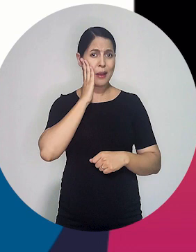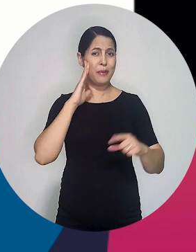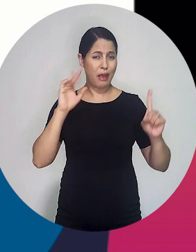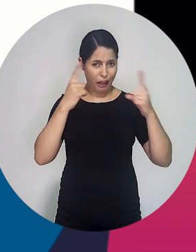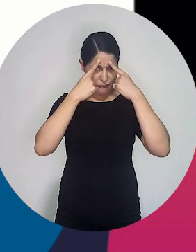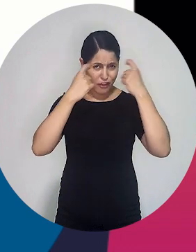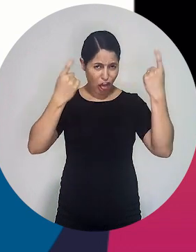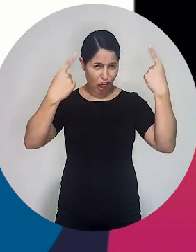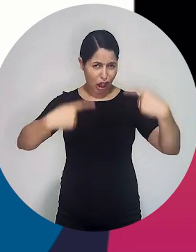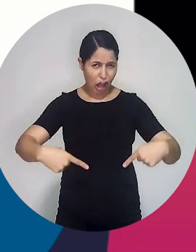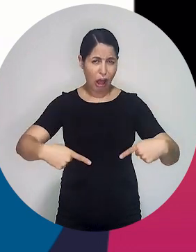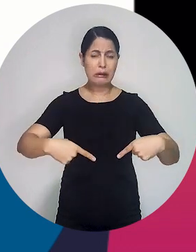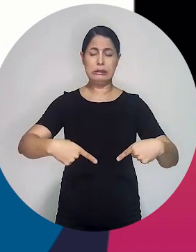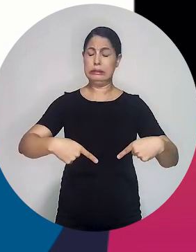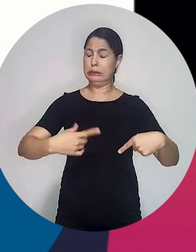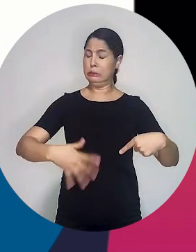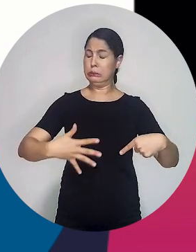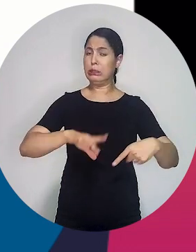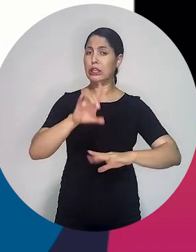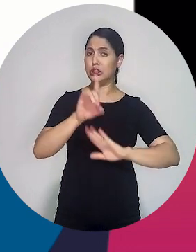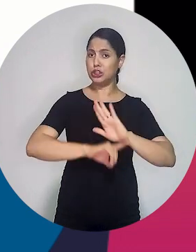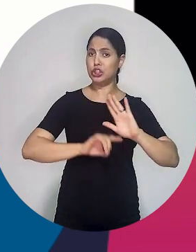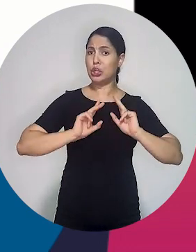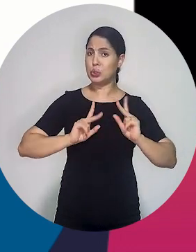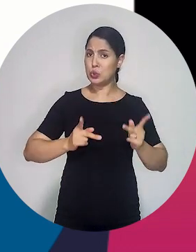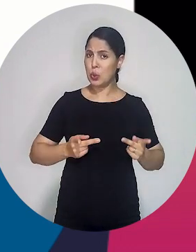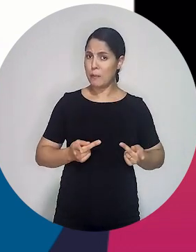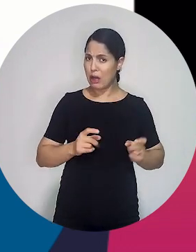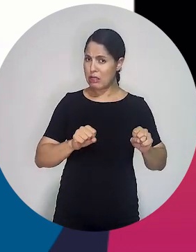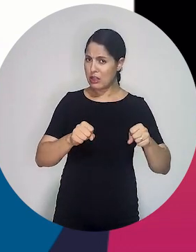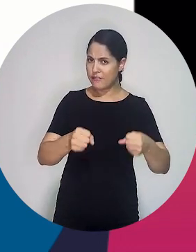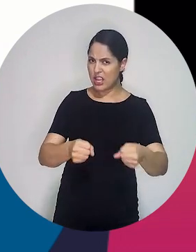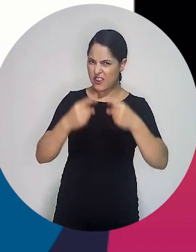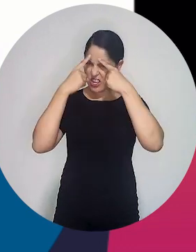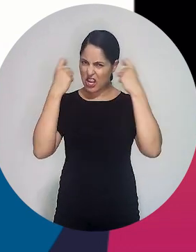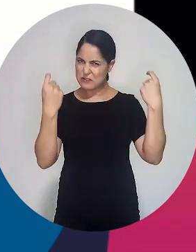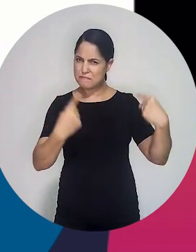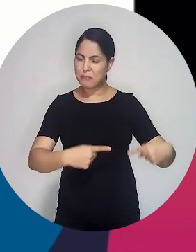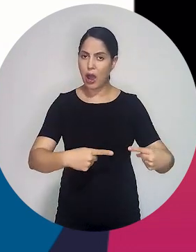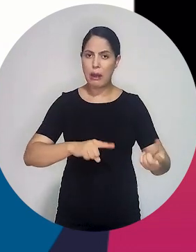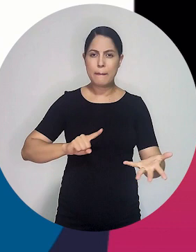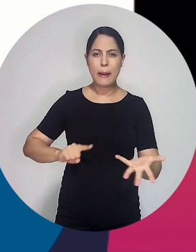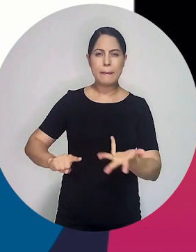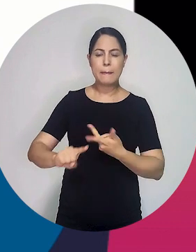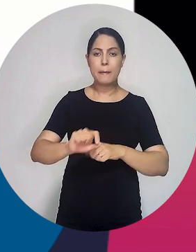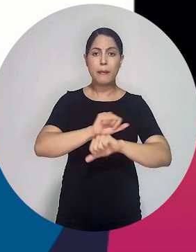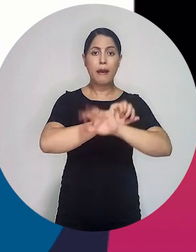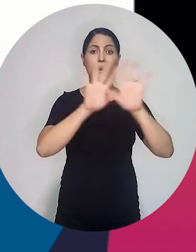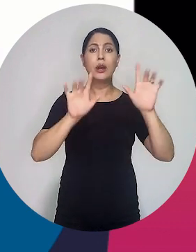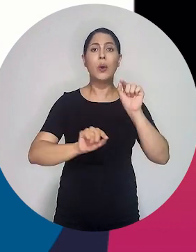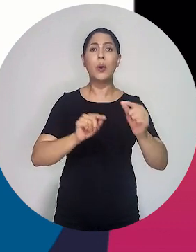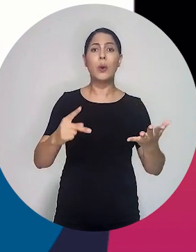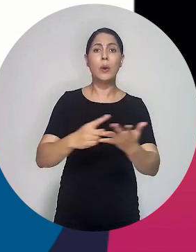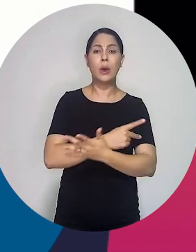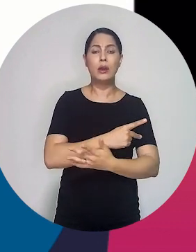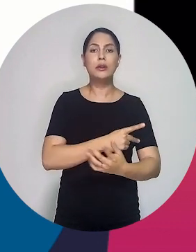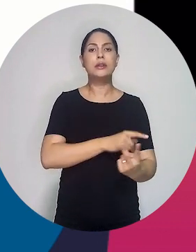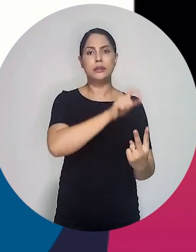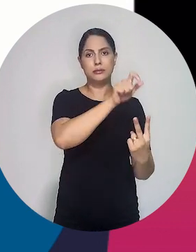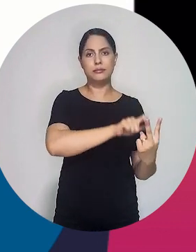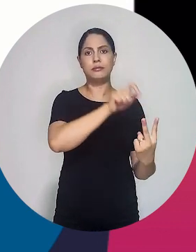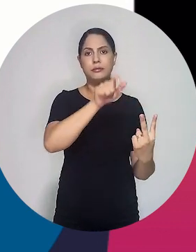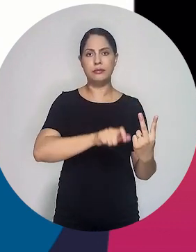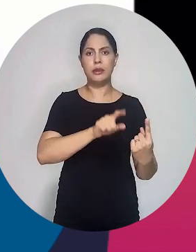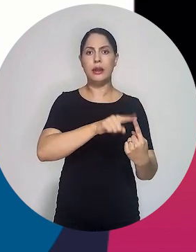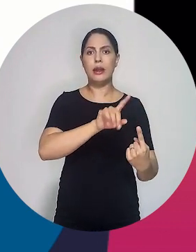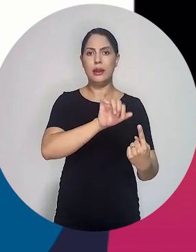recentemente aprendido que, no Brasil, há problemas sérios de violência contra os defensores de direitos O caso reporte